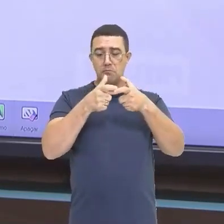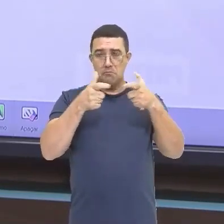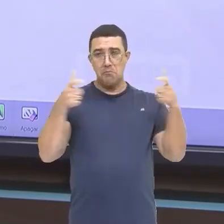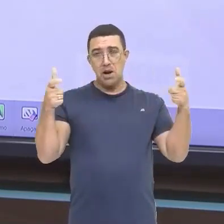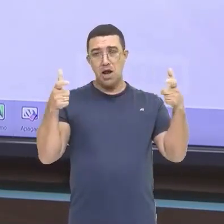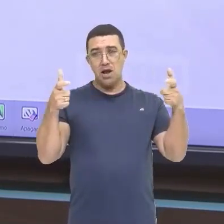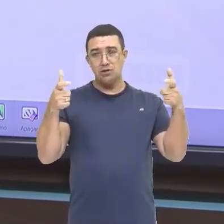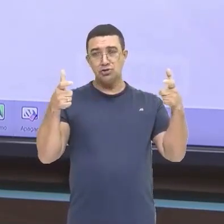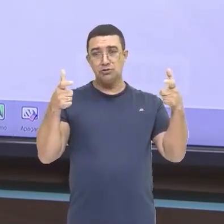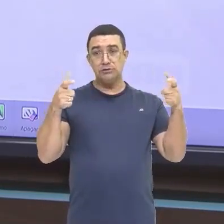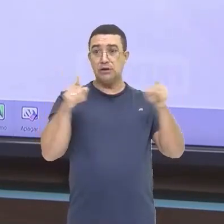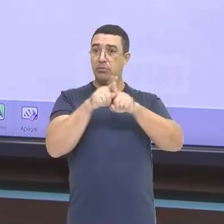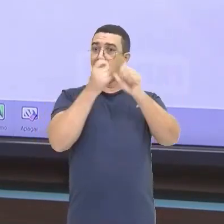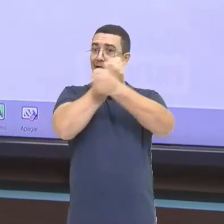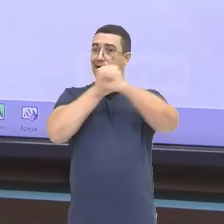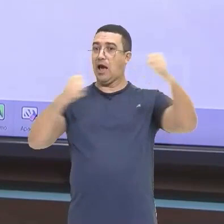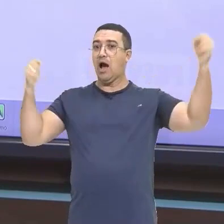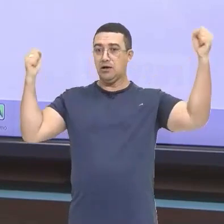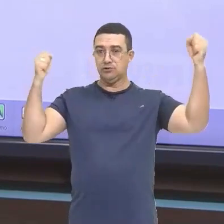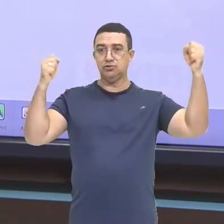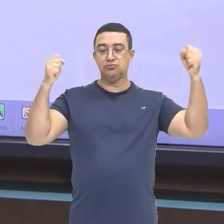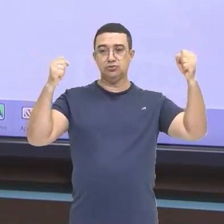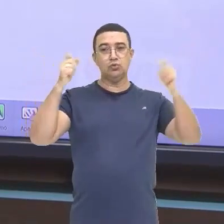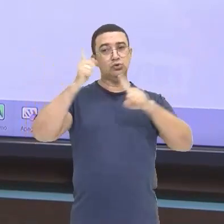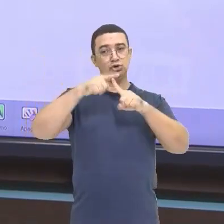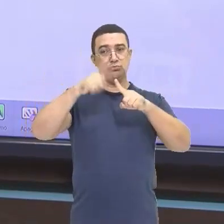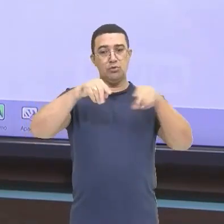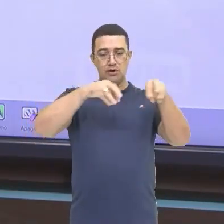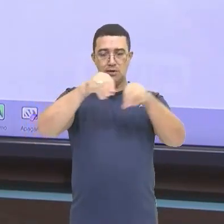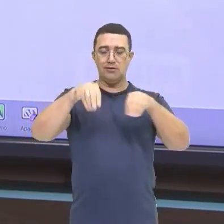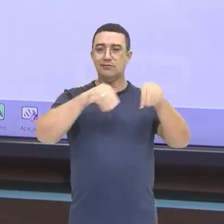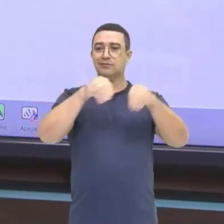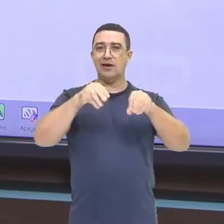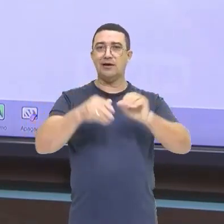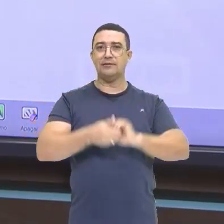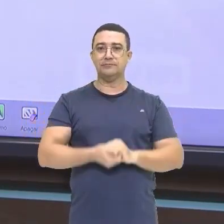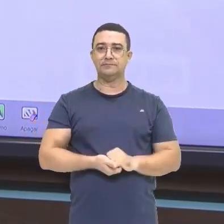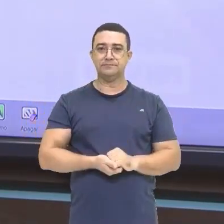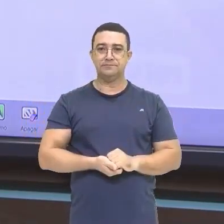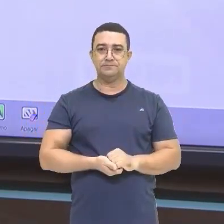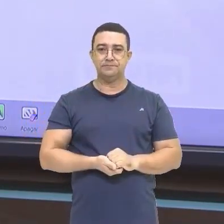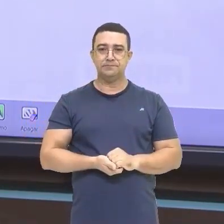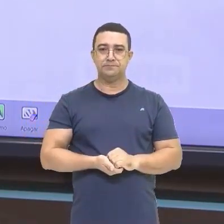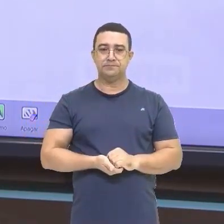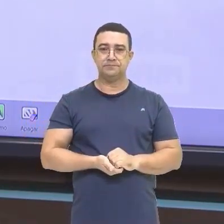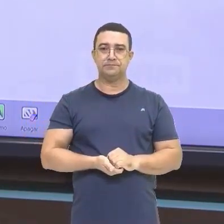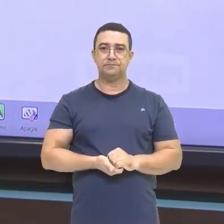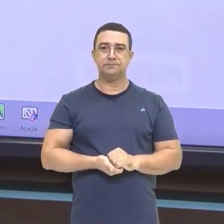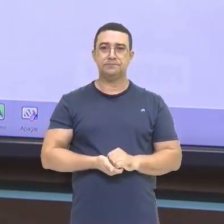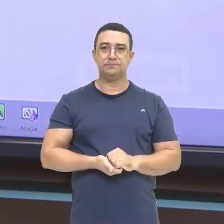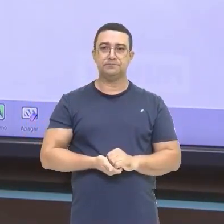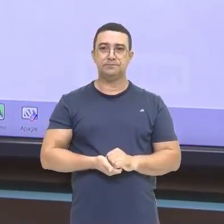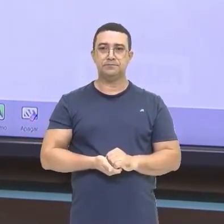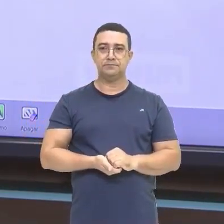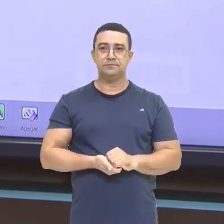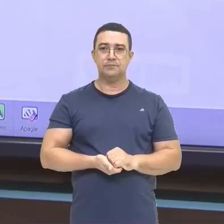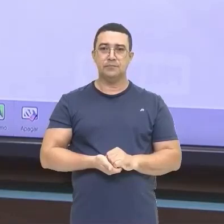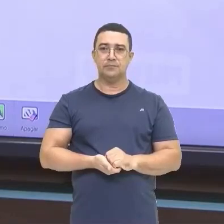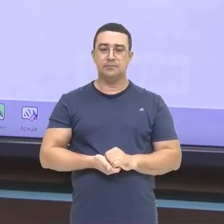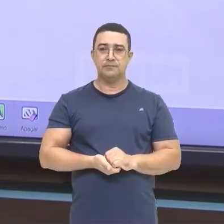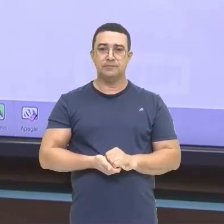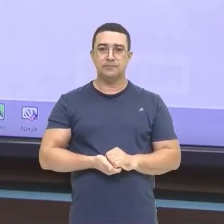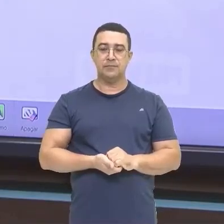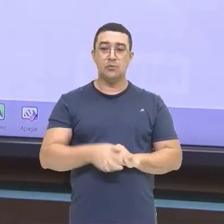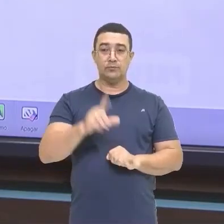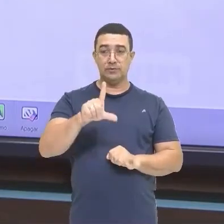Diferentemente Do que a gente viu Lá no minifúndio Que são terras aí Menores De porte pequeno Os latifúndios